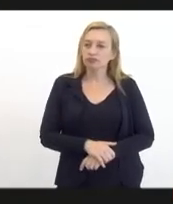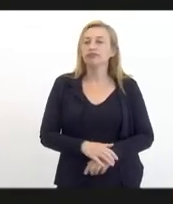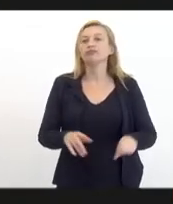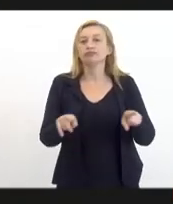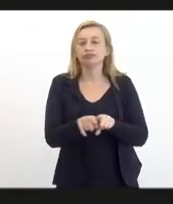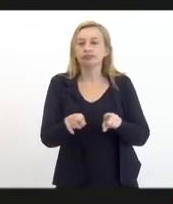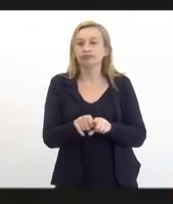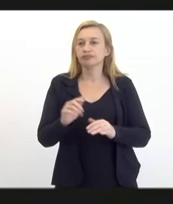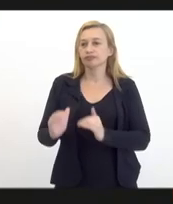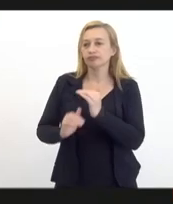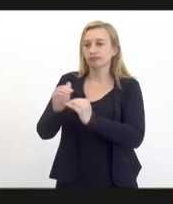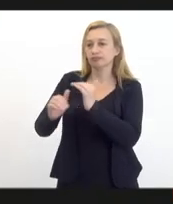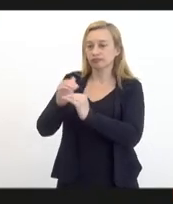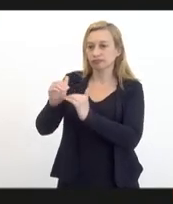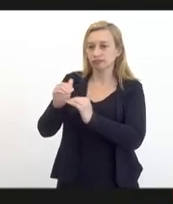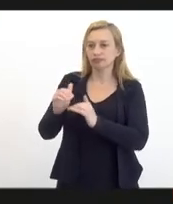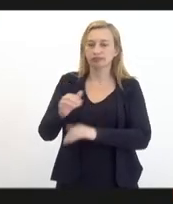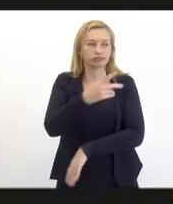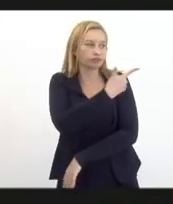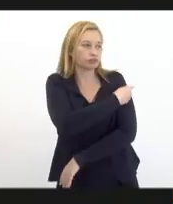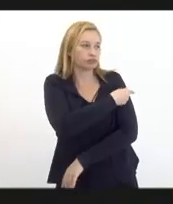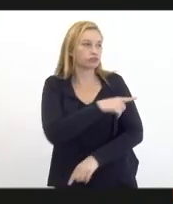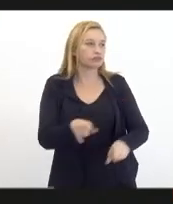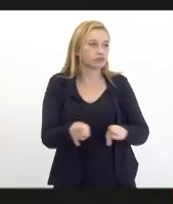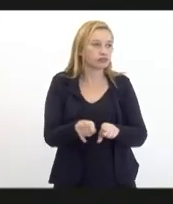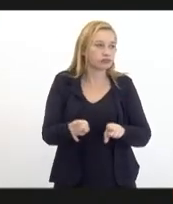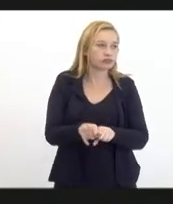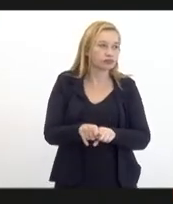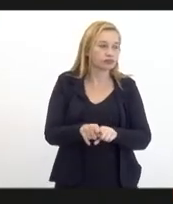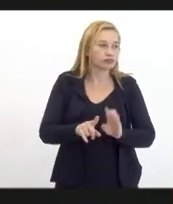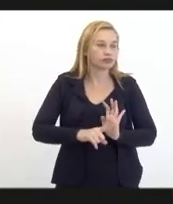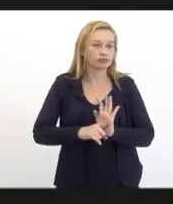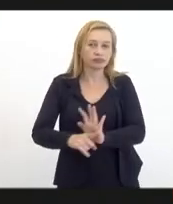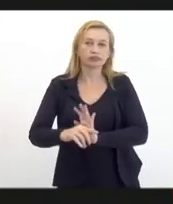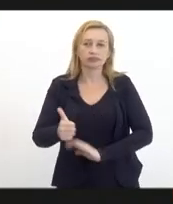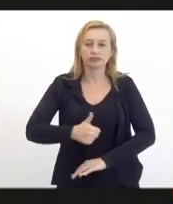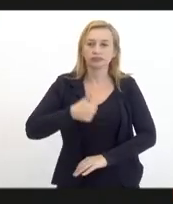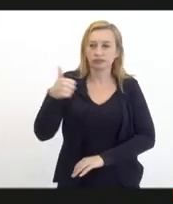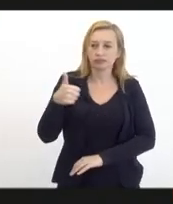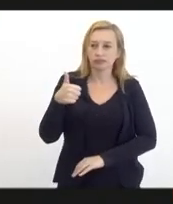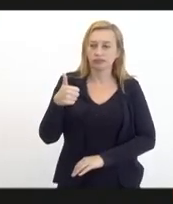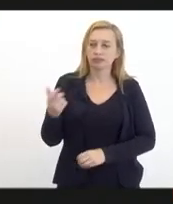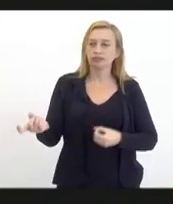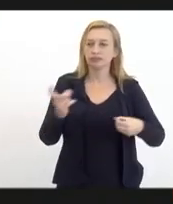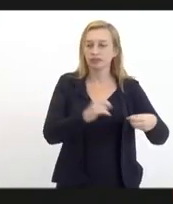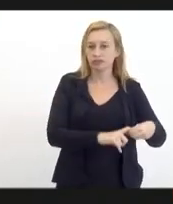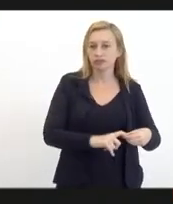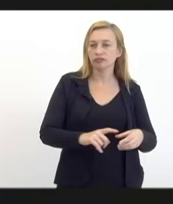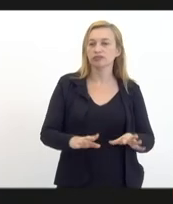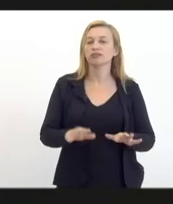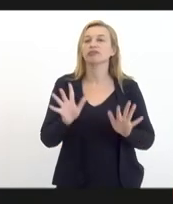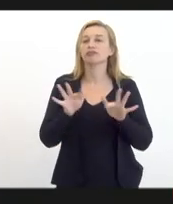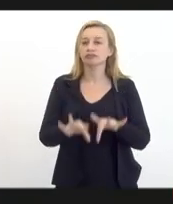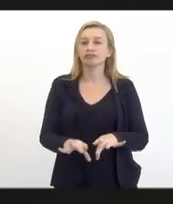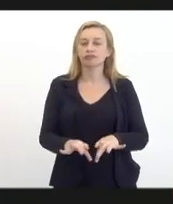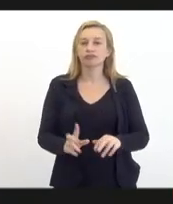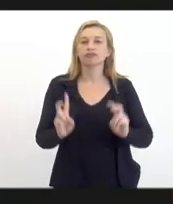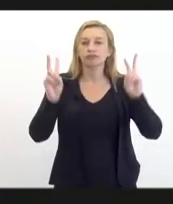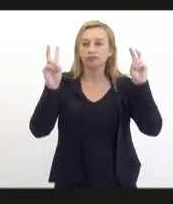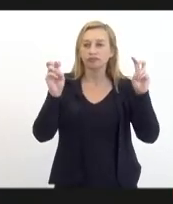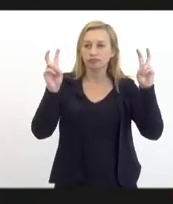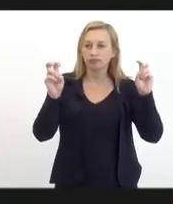também o avanço da vacinação propiciou, também vem propiciando, vem ajudando essa retomada. E por fim, a questão